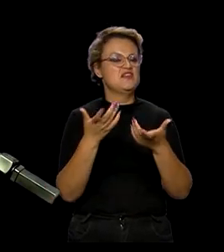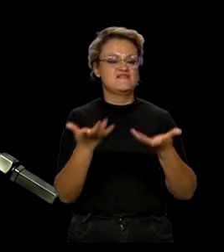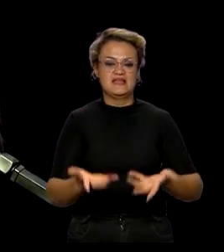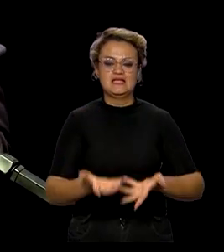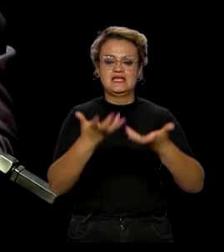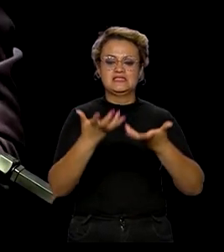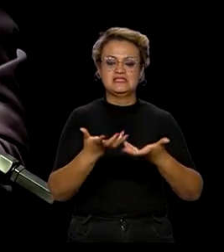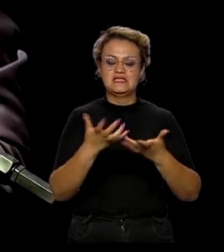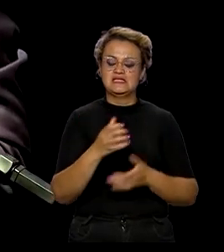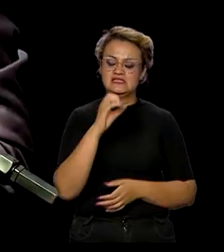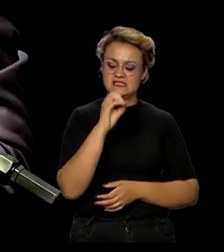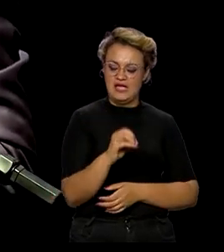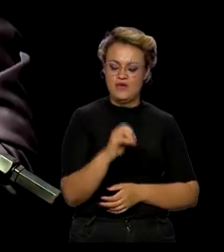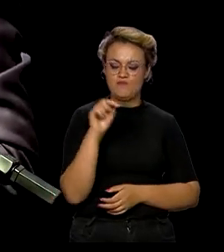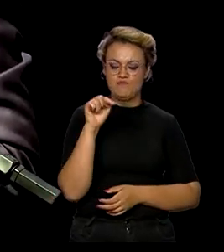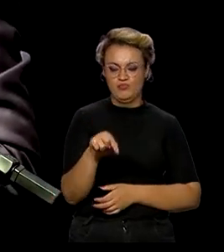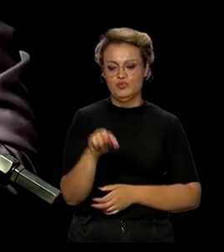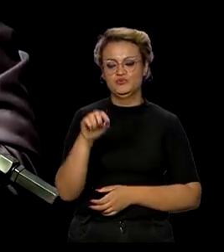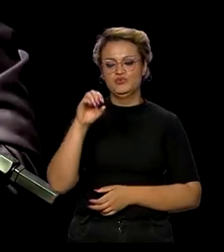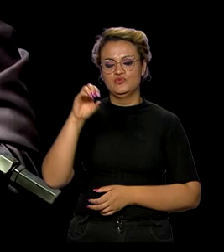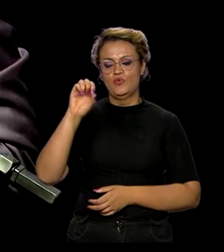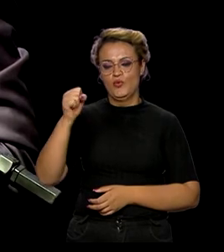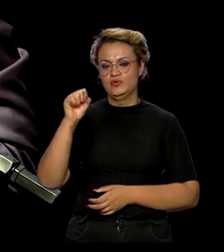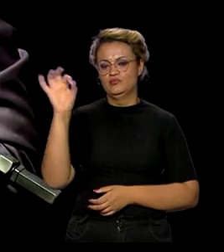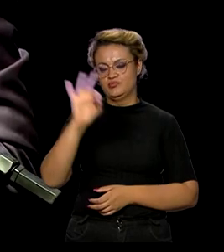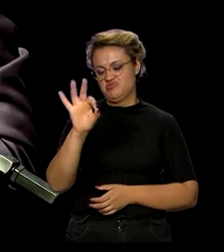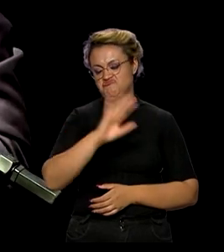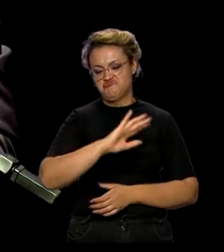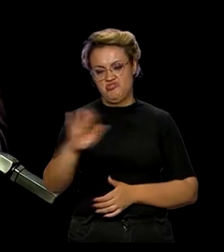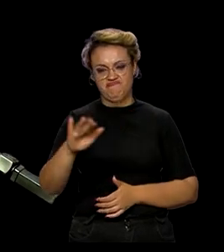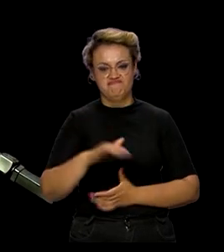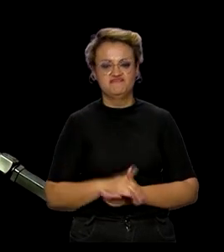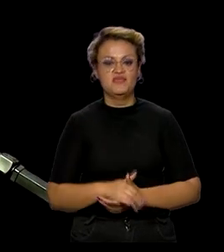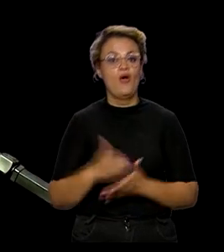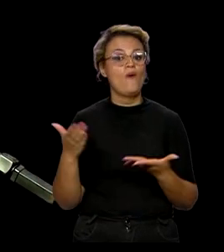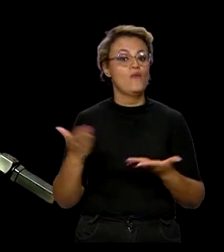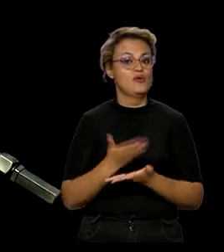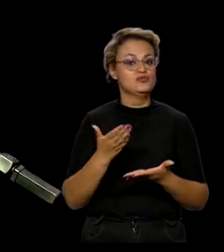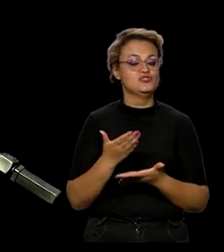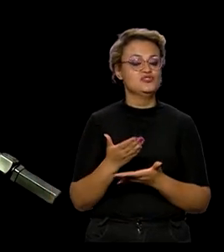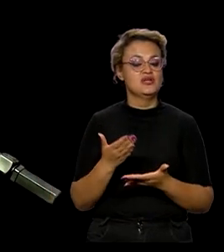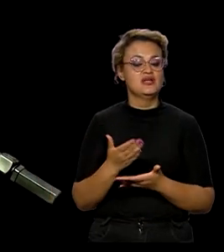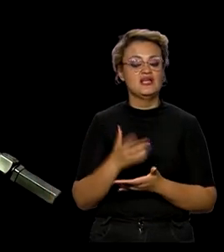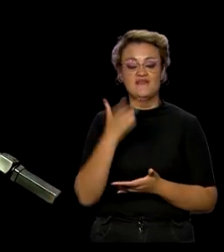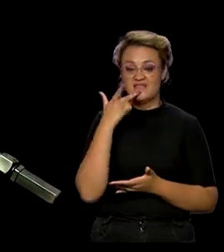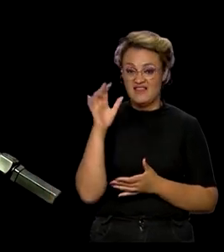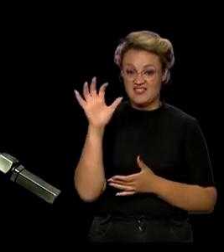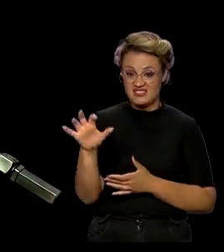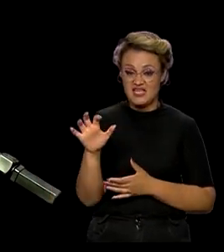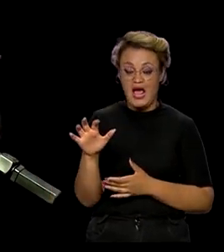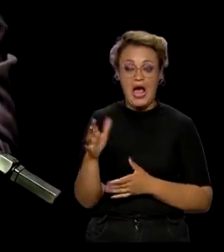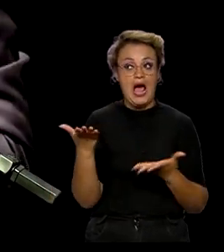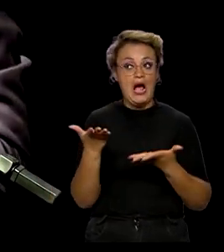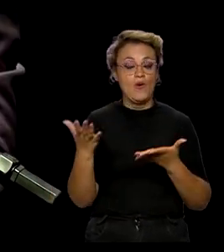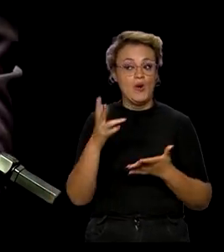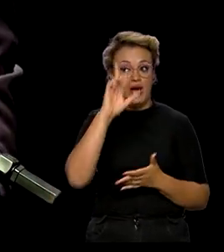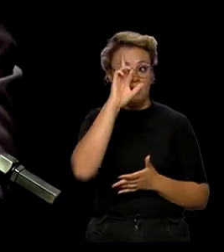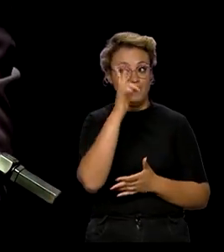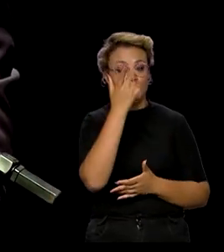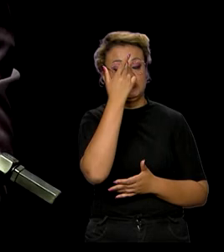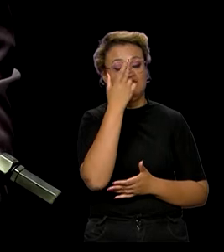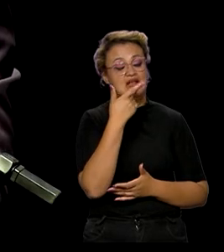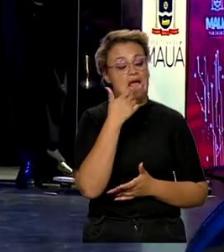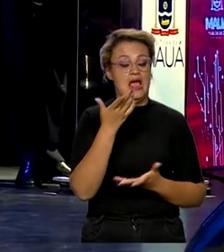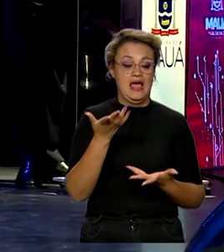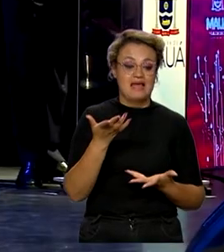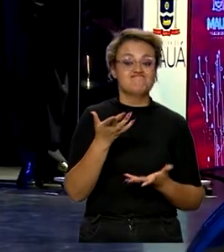0,8%. Hoje, os que falavam em 0,8% já reconhecem